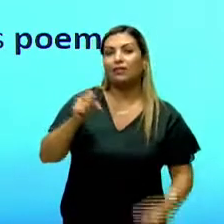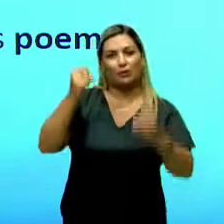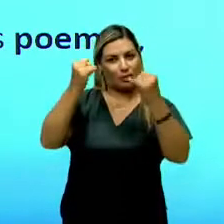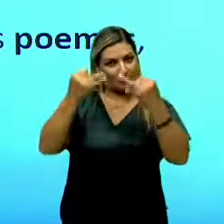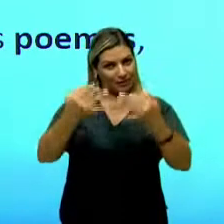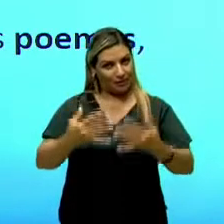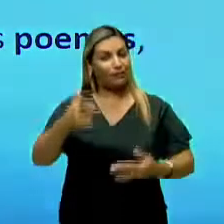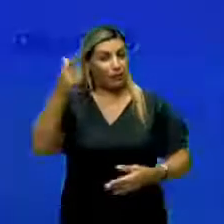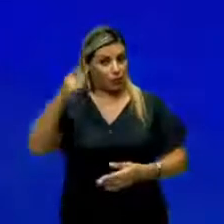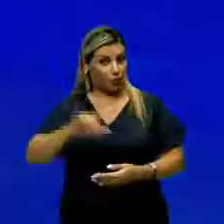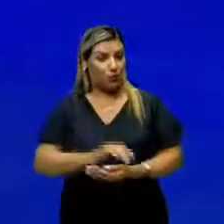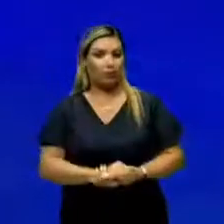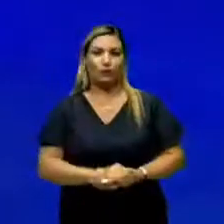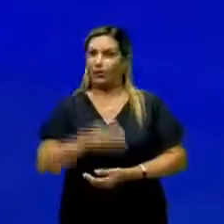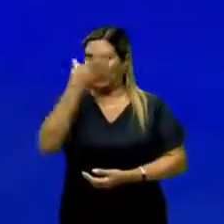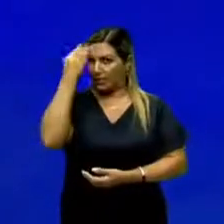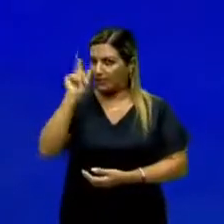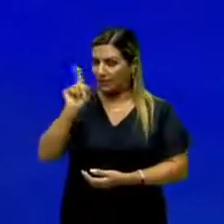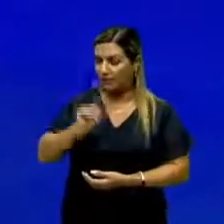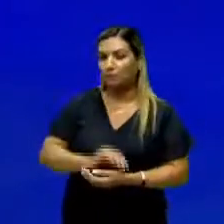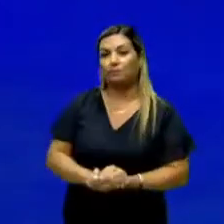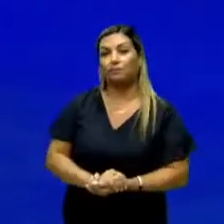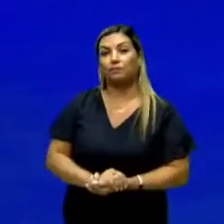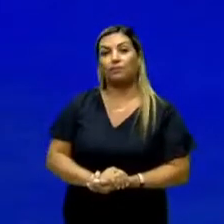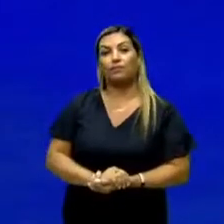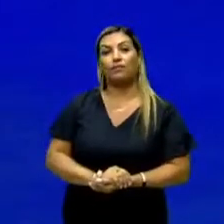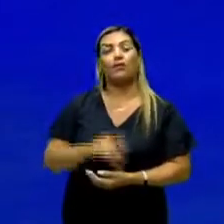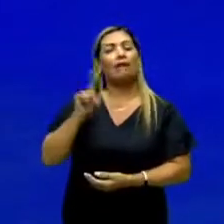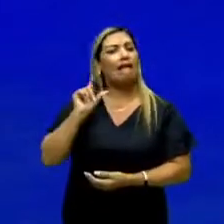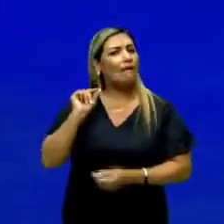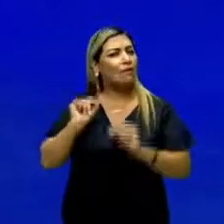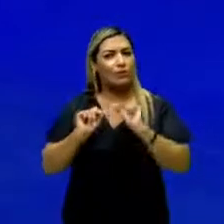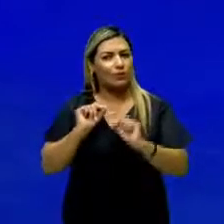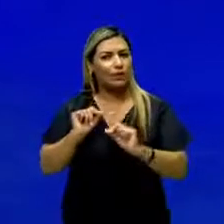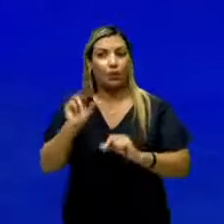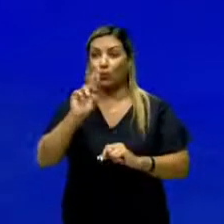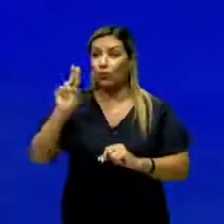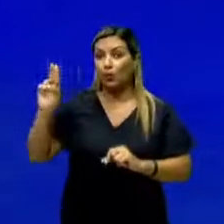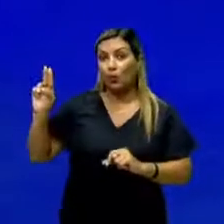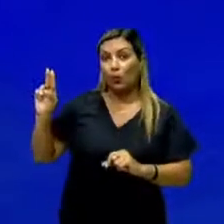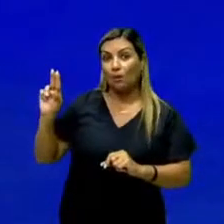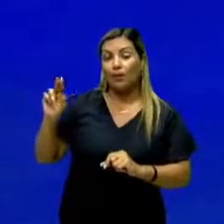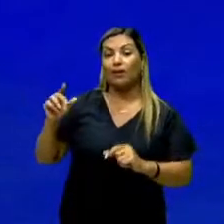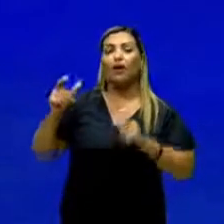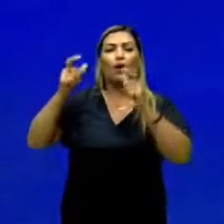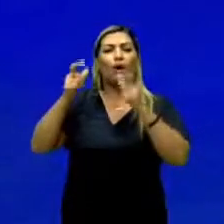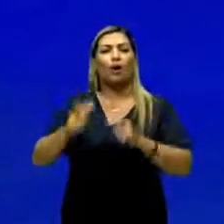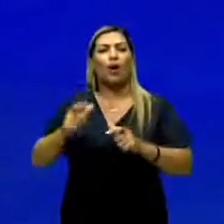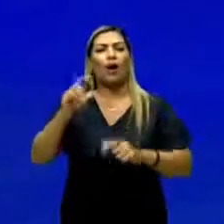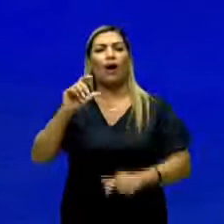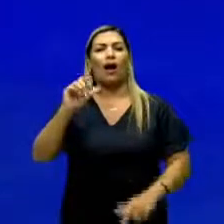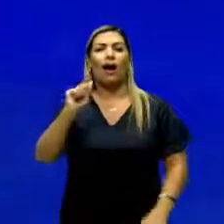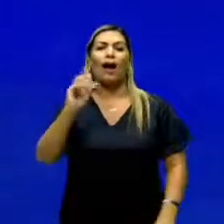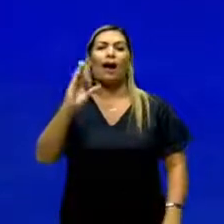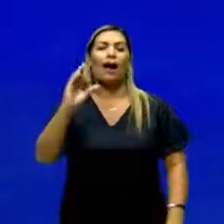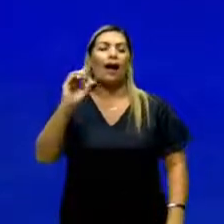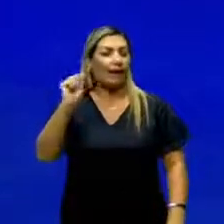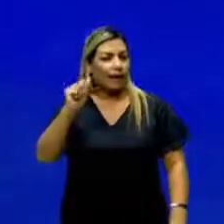disse e vou repetir para você não esquecer mais. A Arcádia Lusitana é o nome de uma academia, de uma